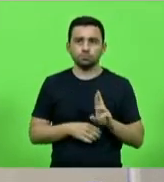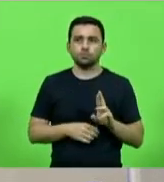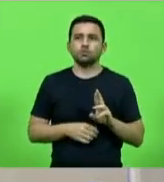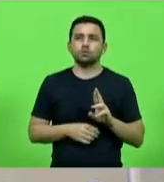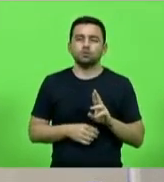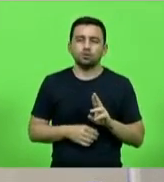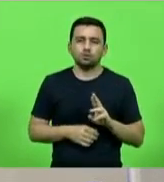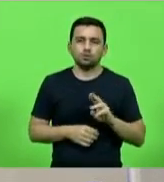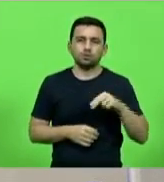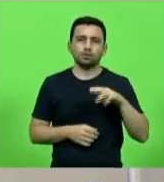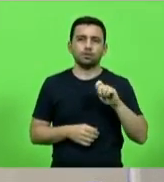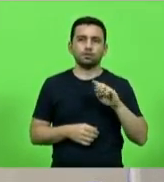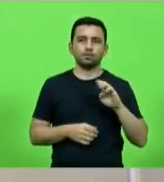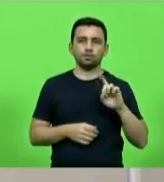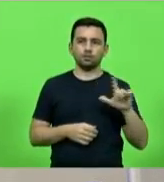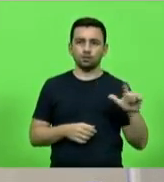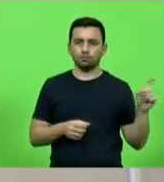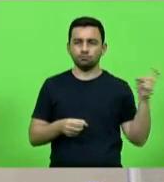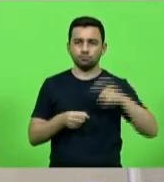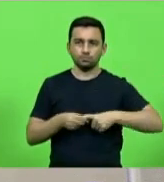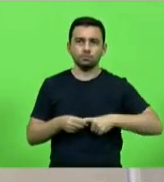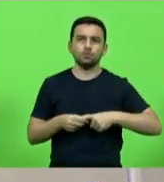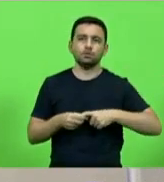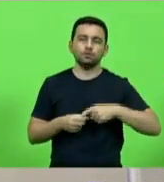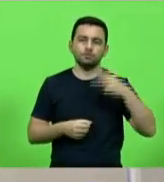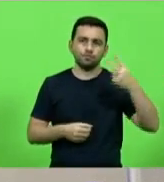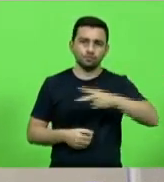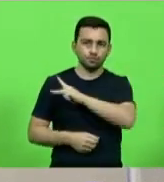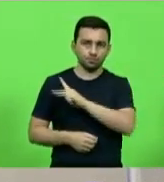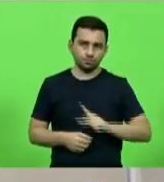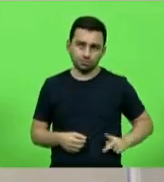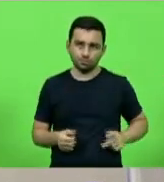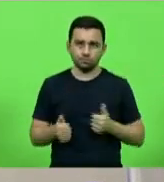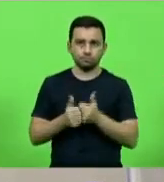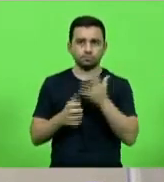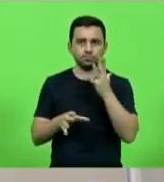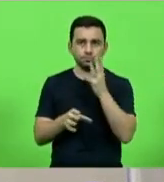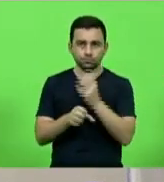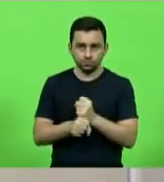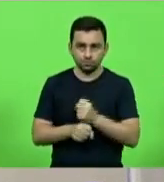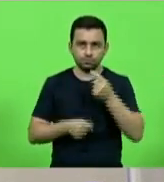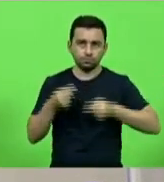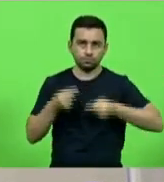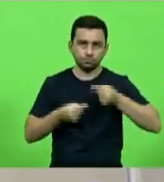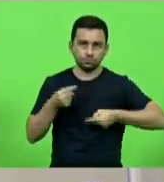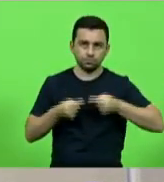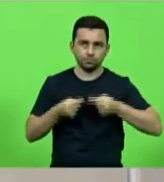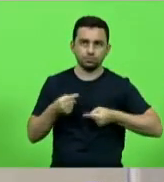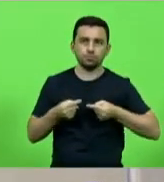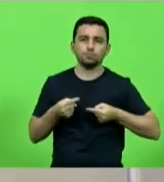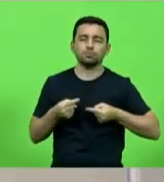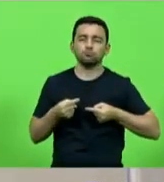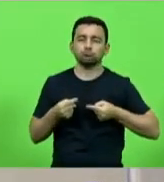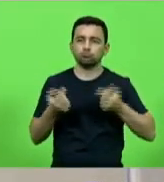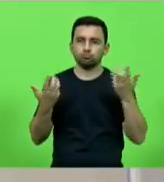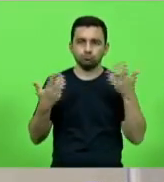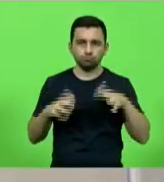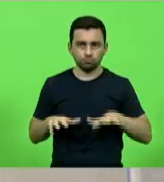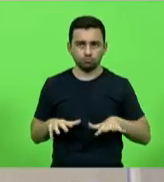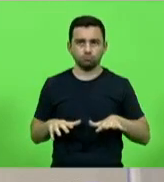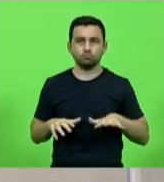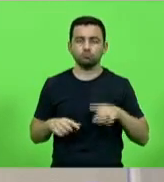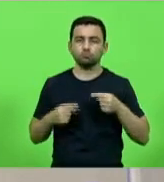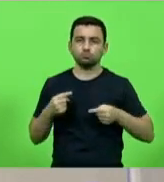de Nadal, por sua recondução ao cargo de vice-presidente do Tribunal de Contas de Santa Catarina. Em discussão, não havendo quem queira discutir, nem em votação.